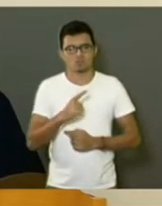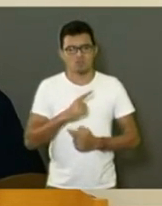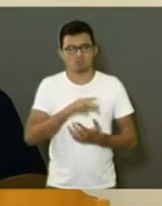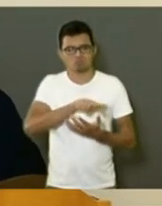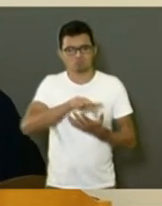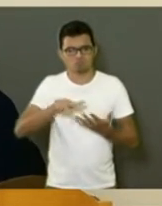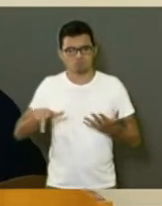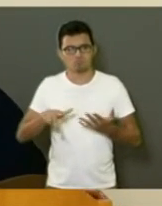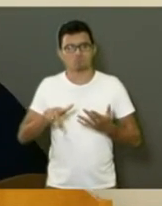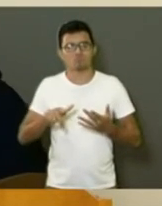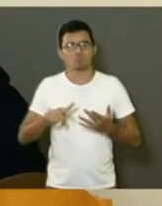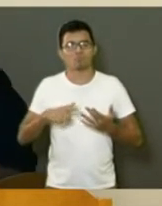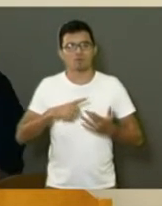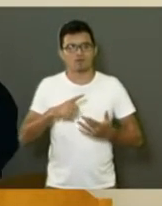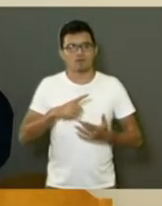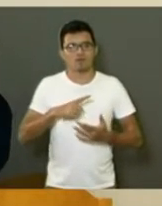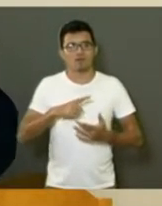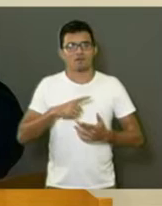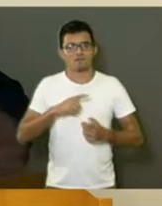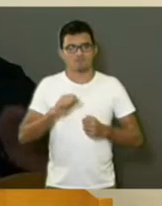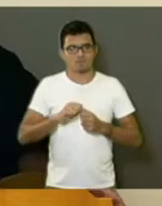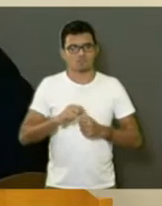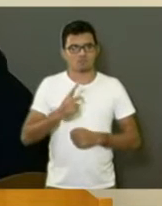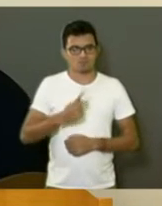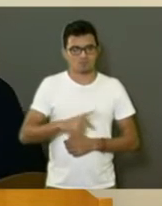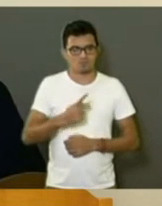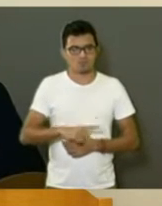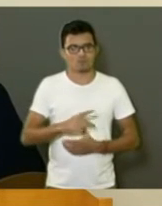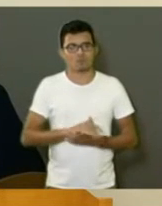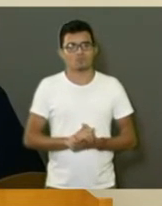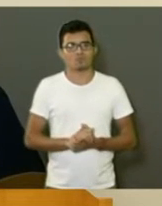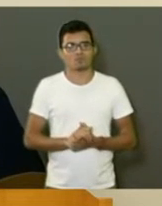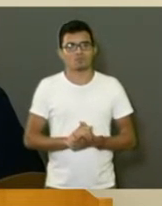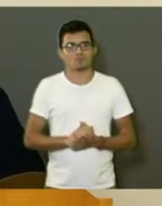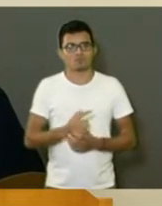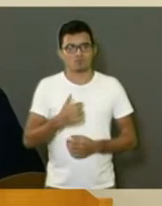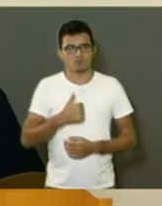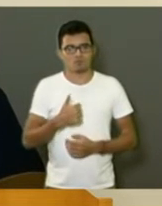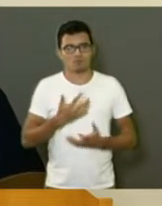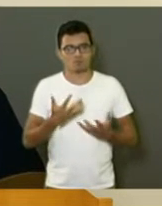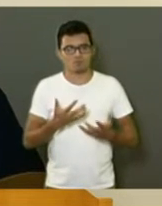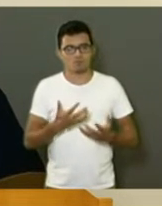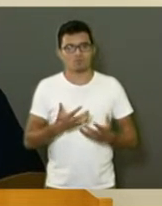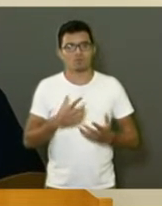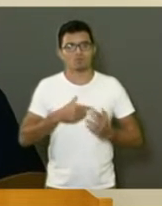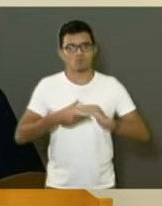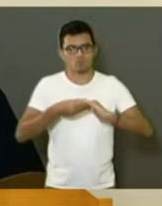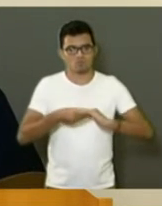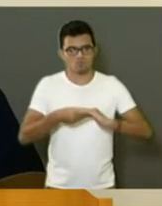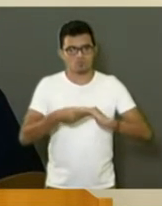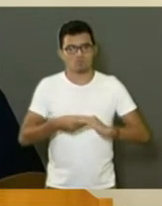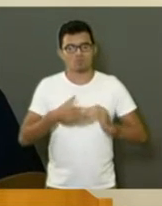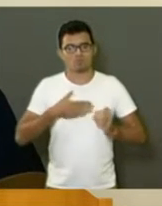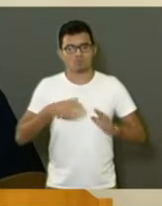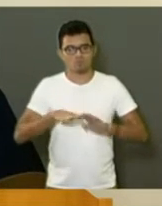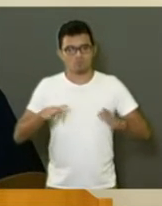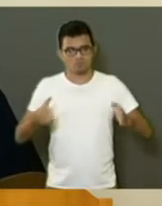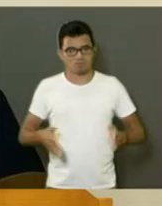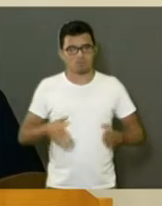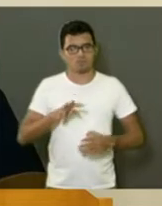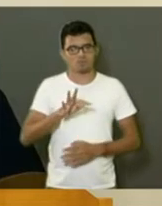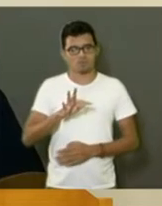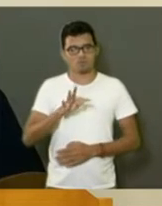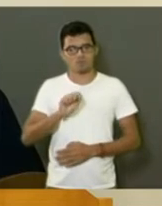no nosso município. Saudação especial à minha bancada, ao Paulo Landim, à Tainara,